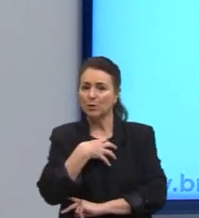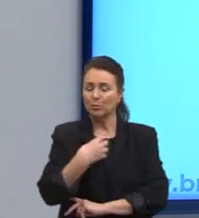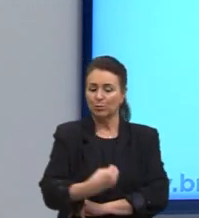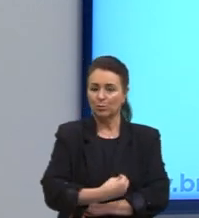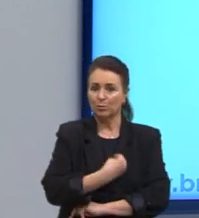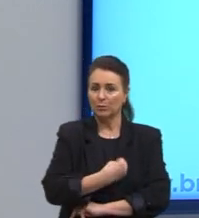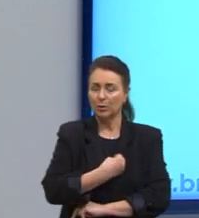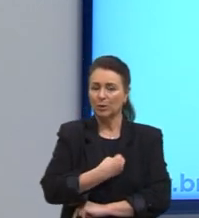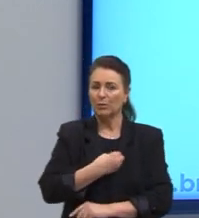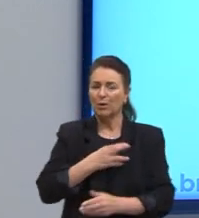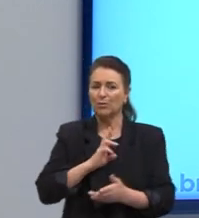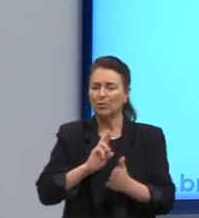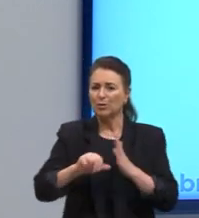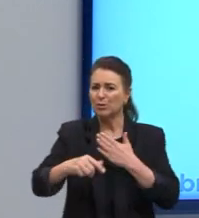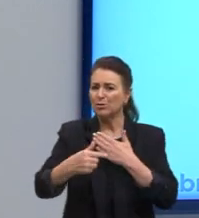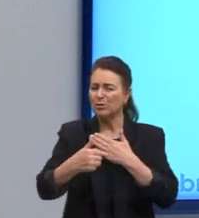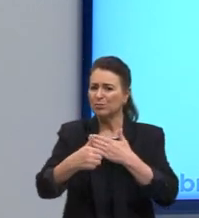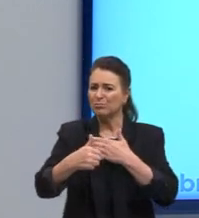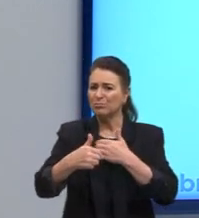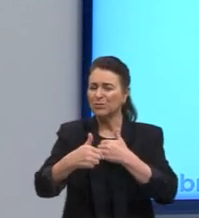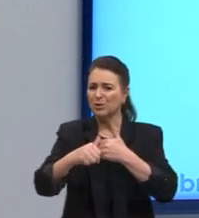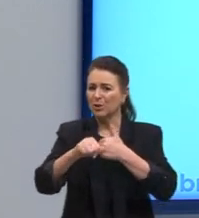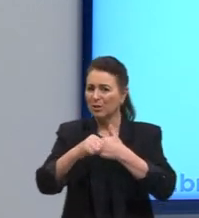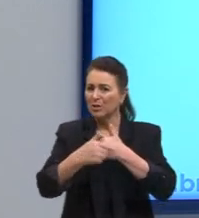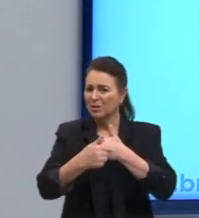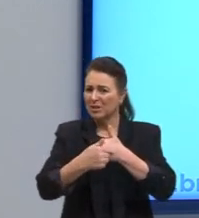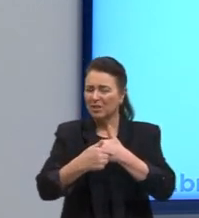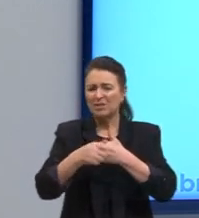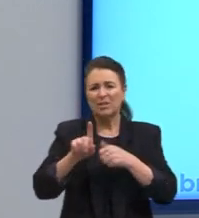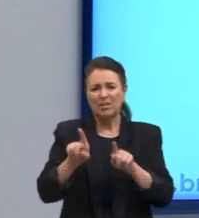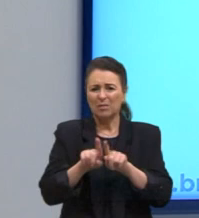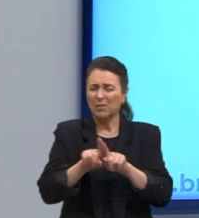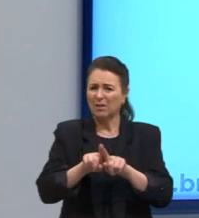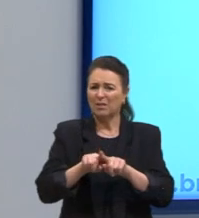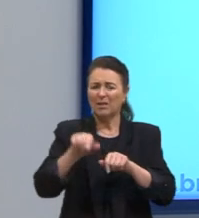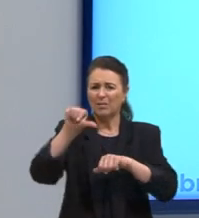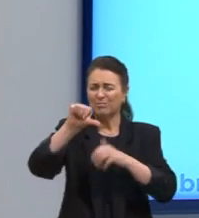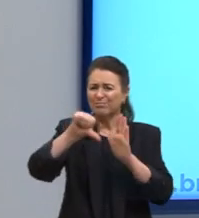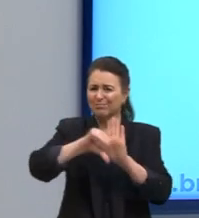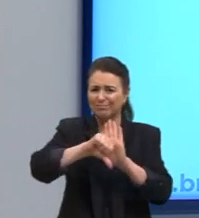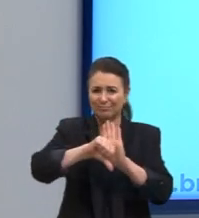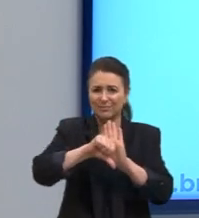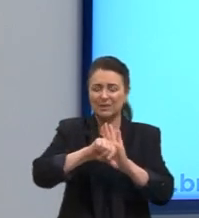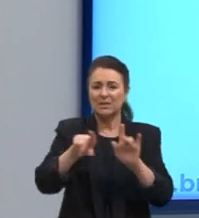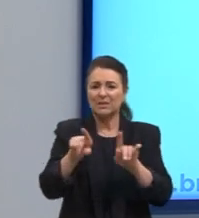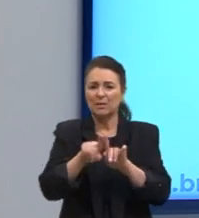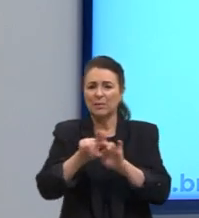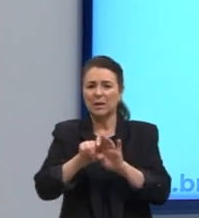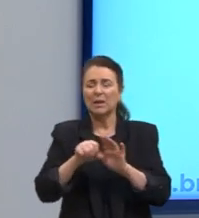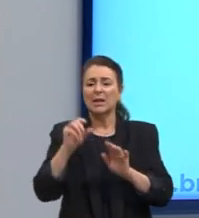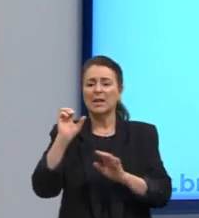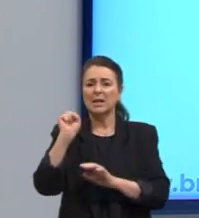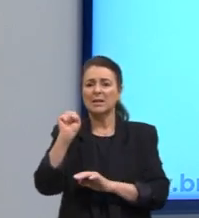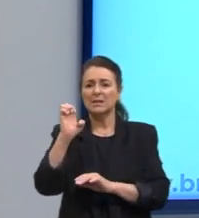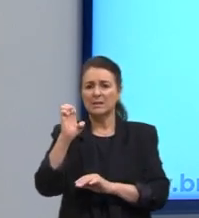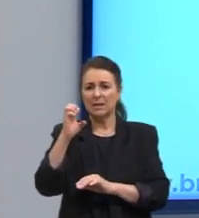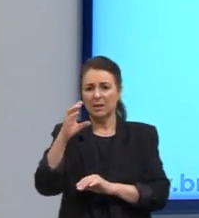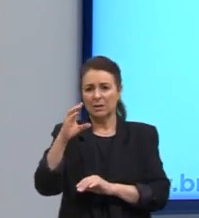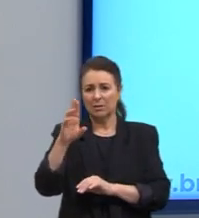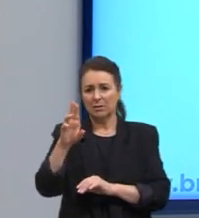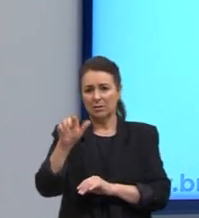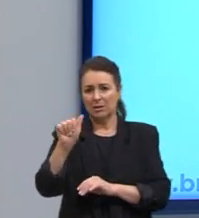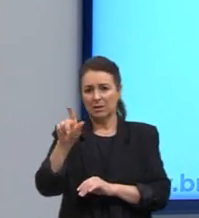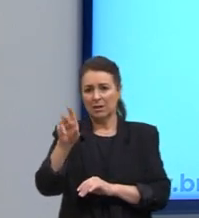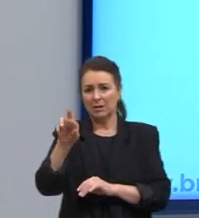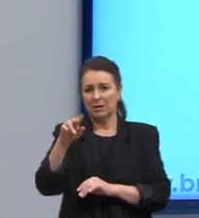crise permanente, e se caracteriza principalmente pela secularização. O que é secularização? É agora pela